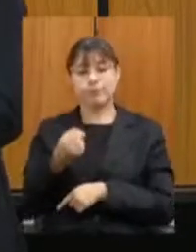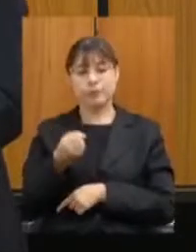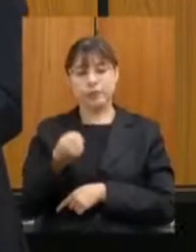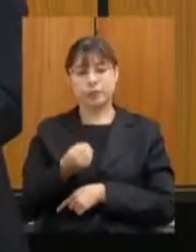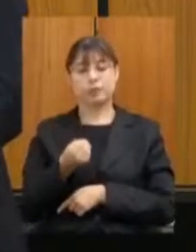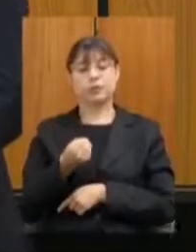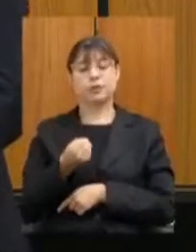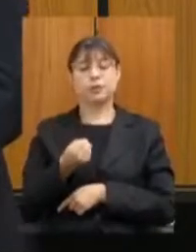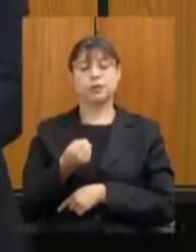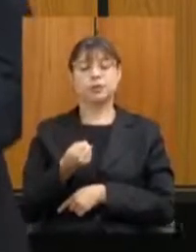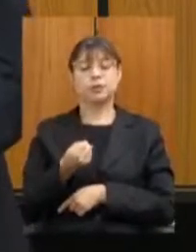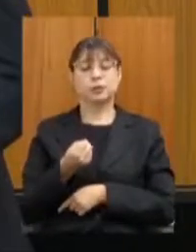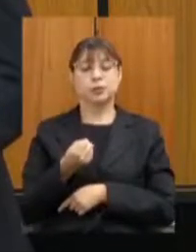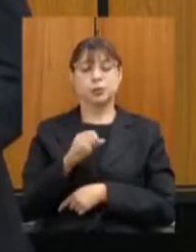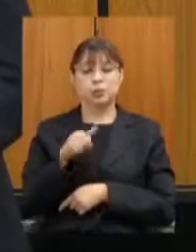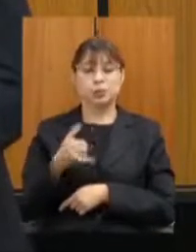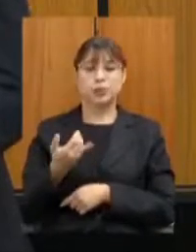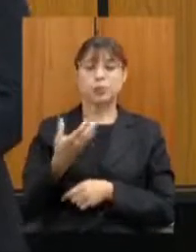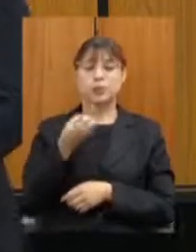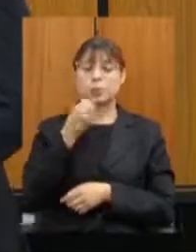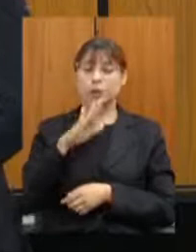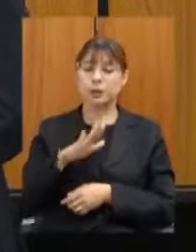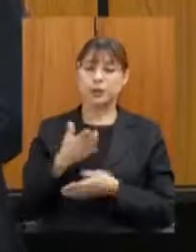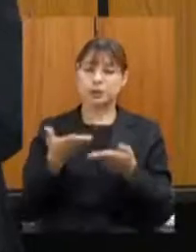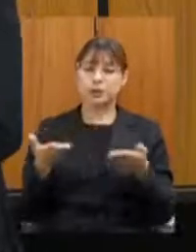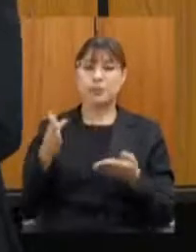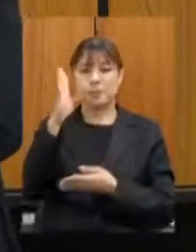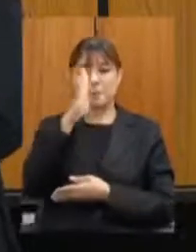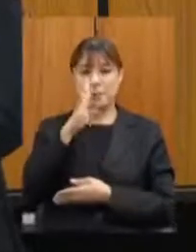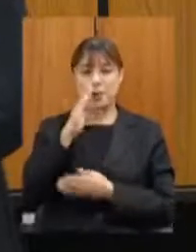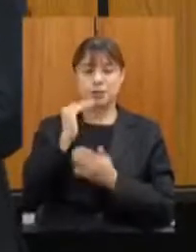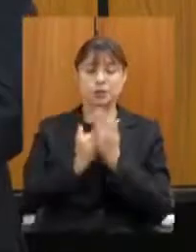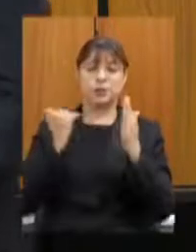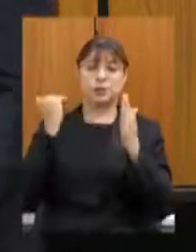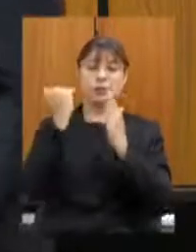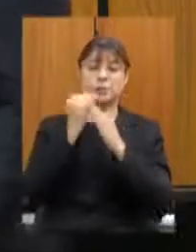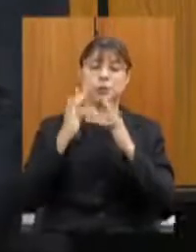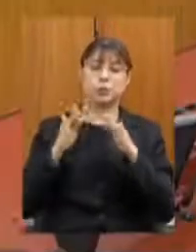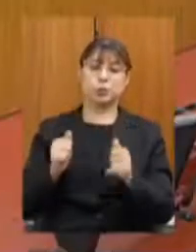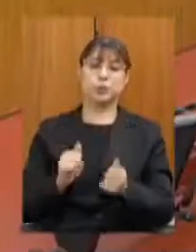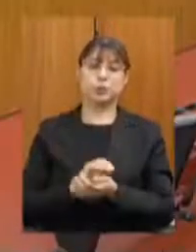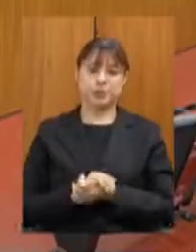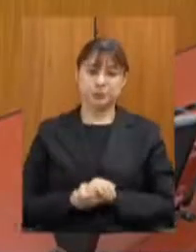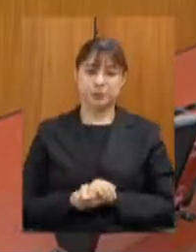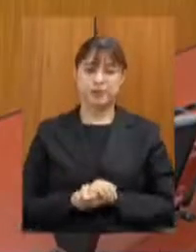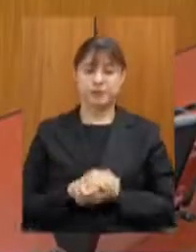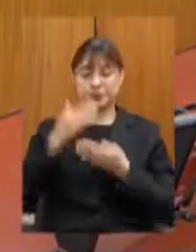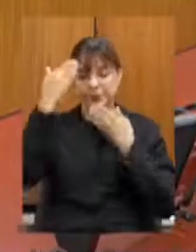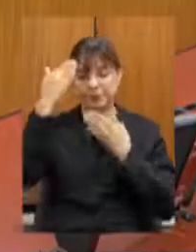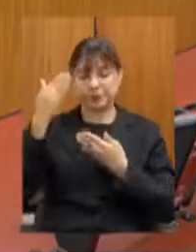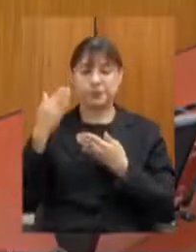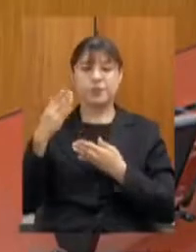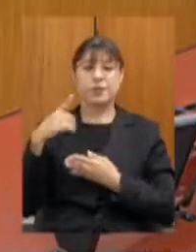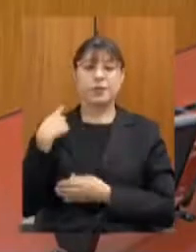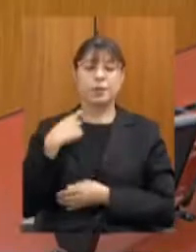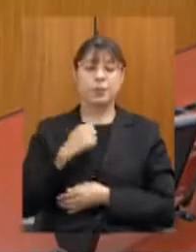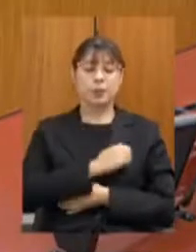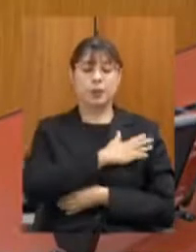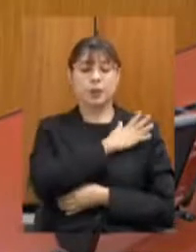por essa oportunidade tenham todos uma boa tarde Brasil acima de tudo obrigado deputado coronel Henrique